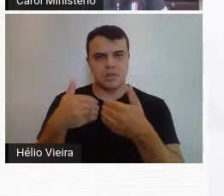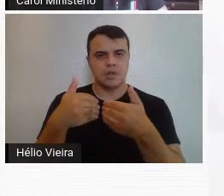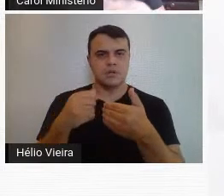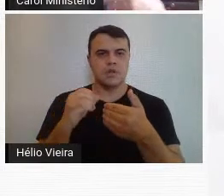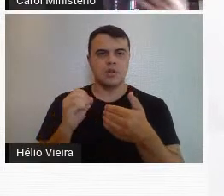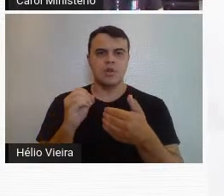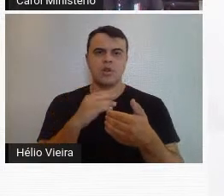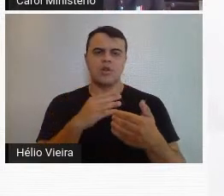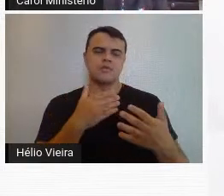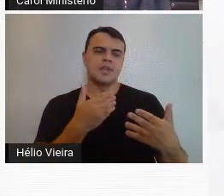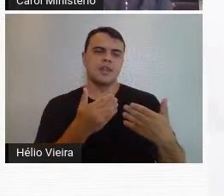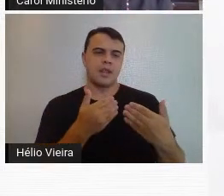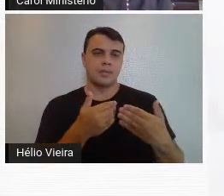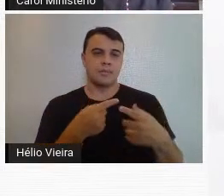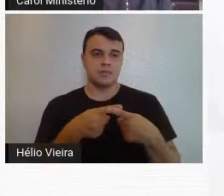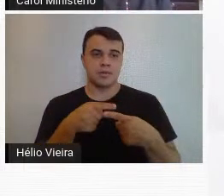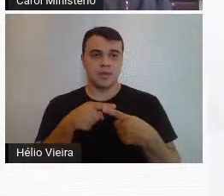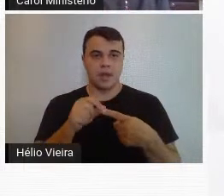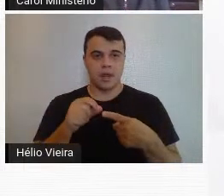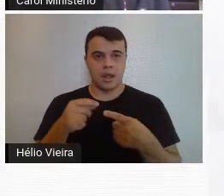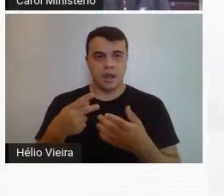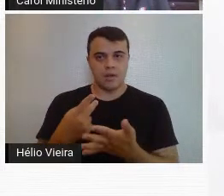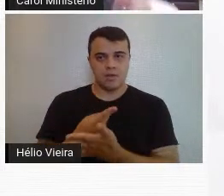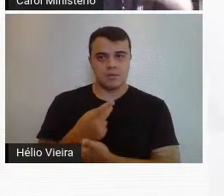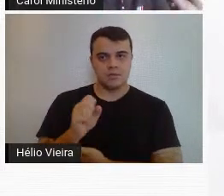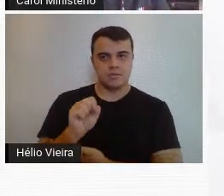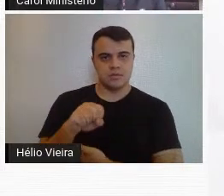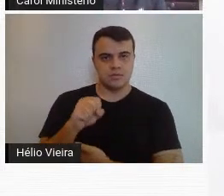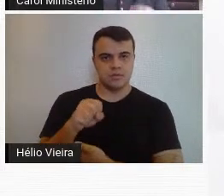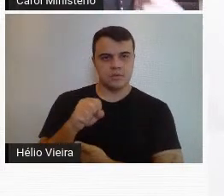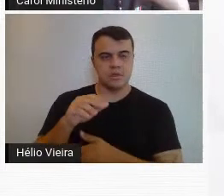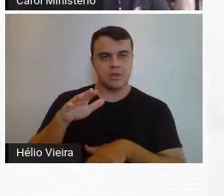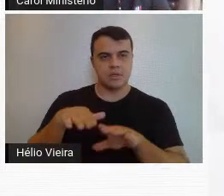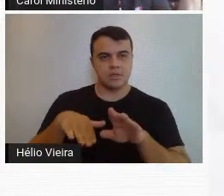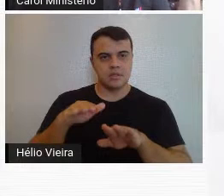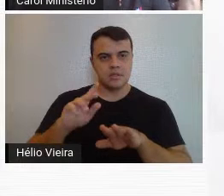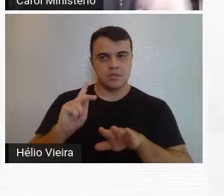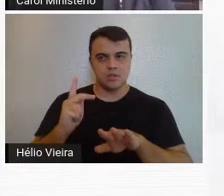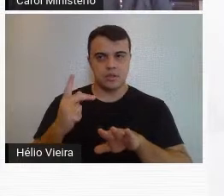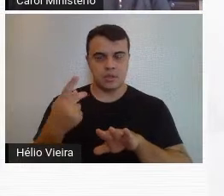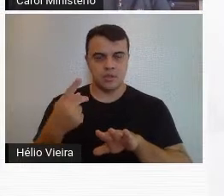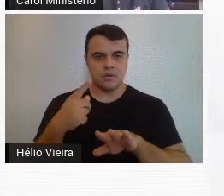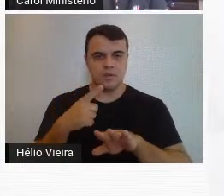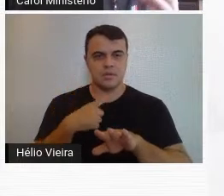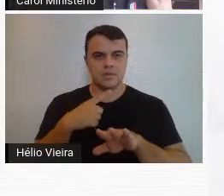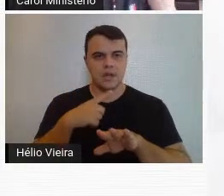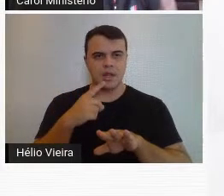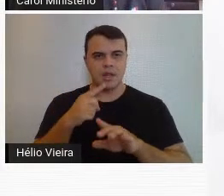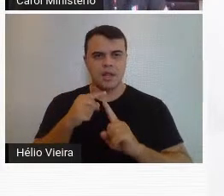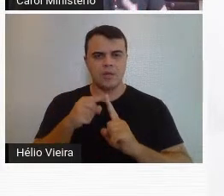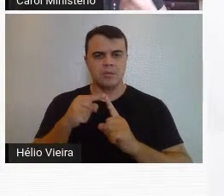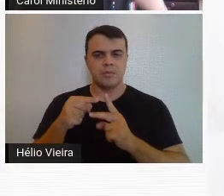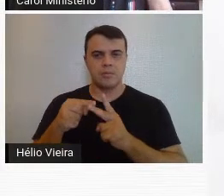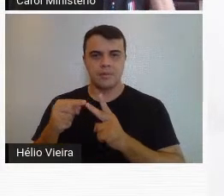novos debates. Então, é um evento considerado, sim, por alguns historiadores, como a tríade, que seria a semana de 1922, o